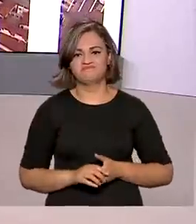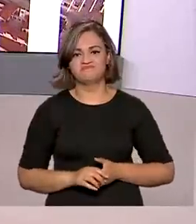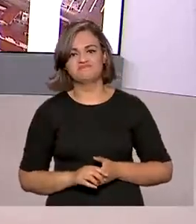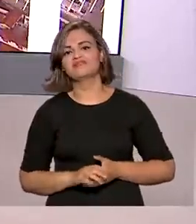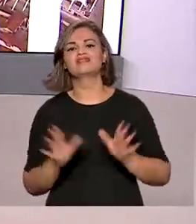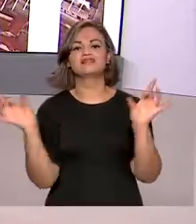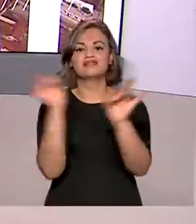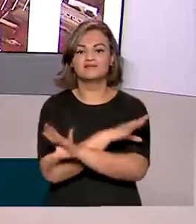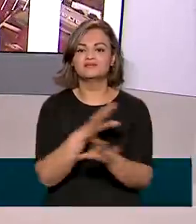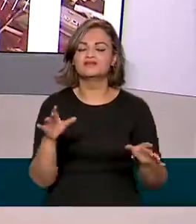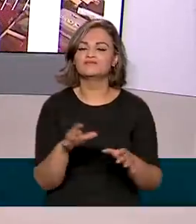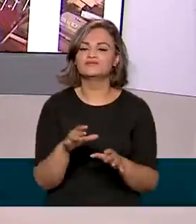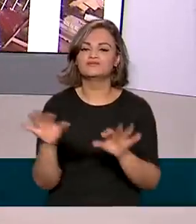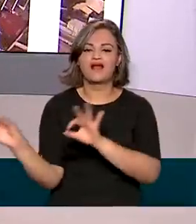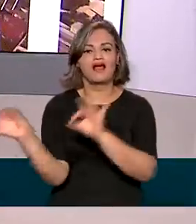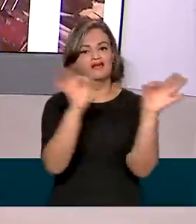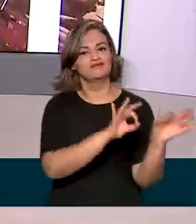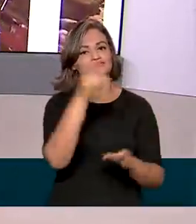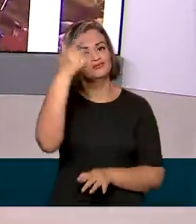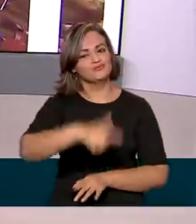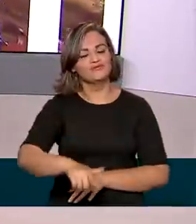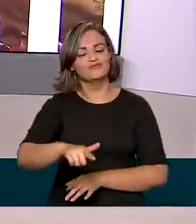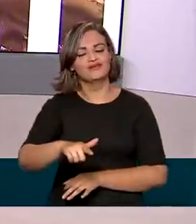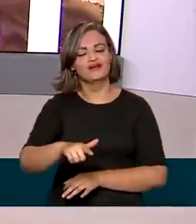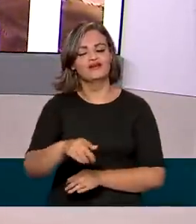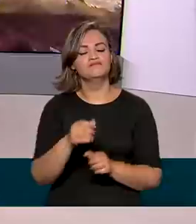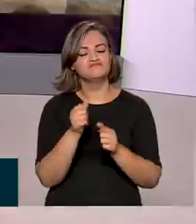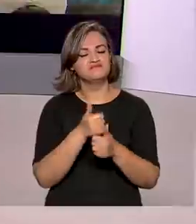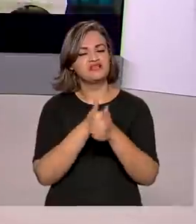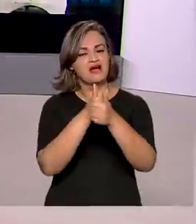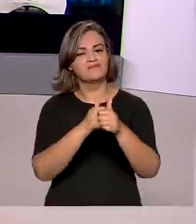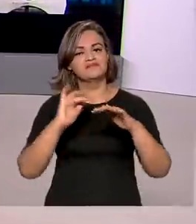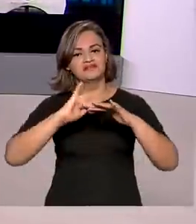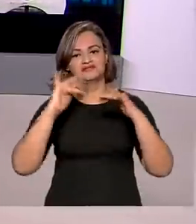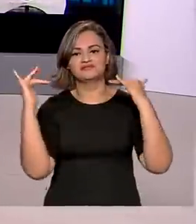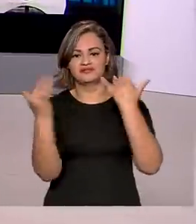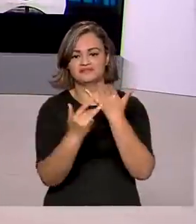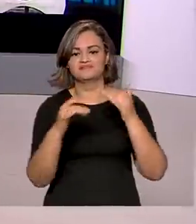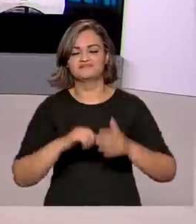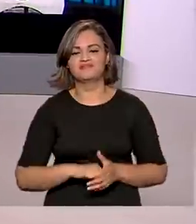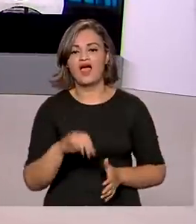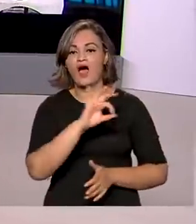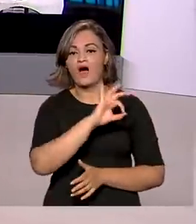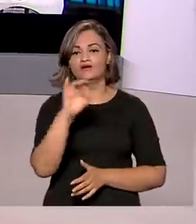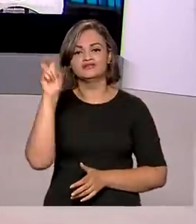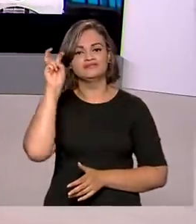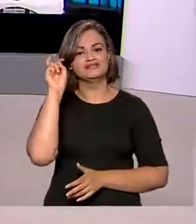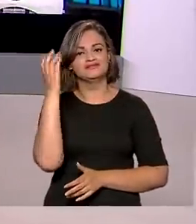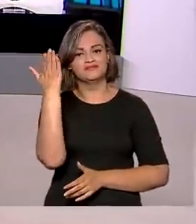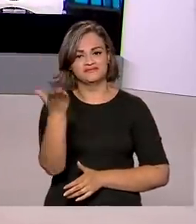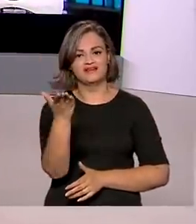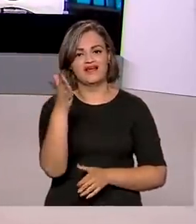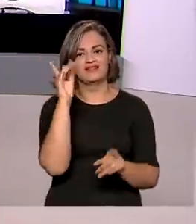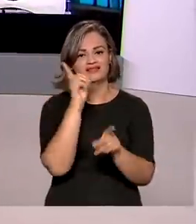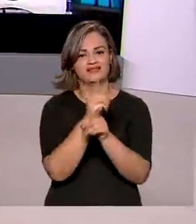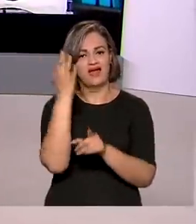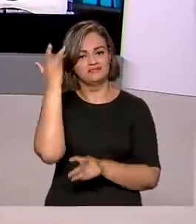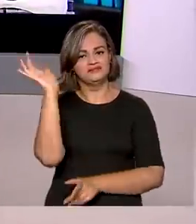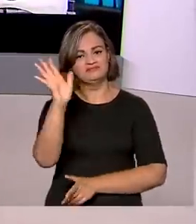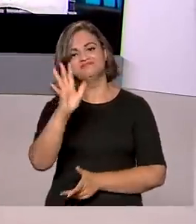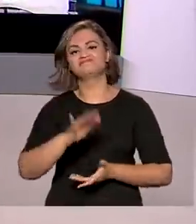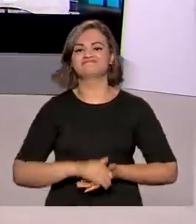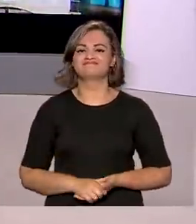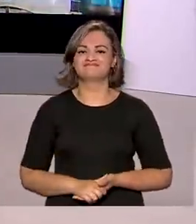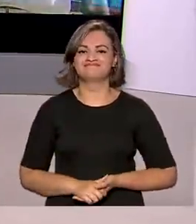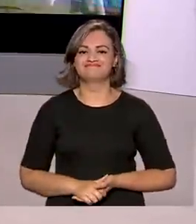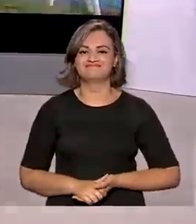E a gente fica por aqui para rever as reportagens de hoje. Acesse as nossas redes sociais. Ótima quinta-feira para você e até amanhã. Tchau, tchau.